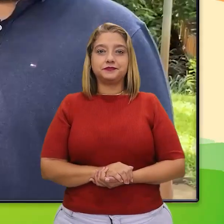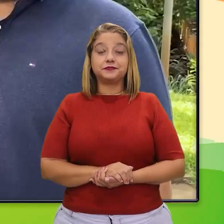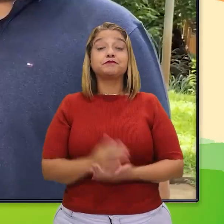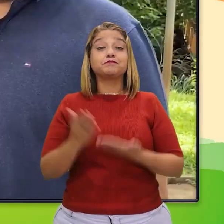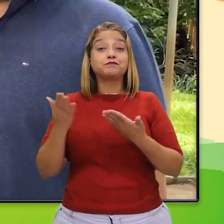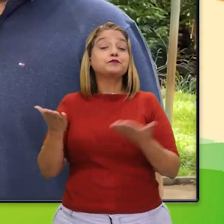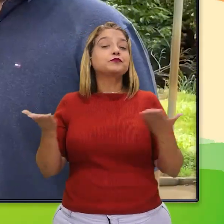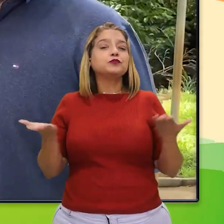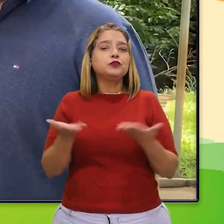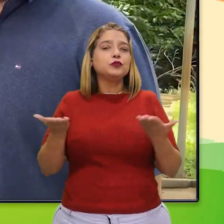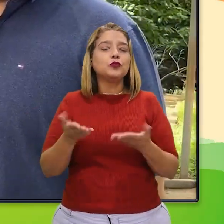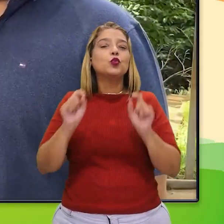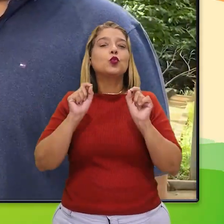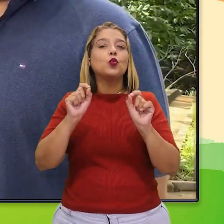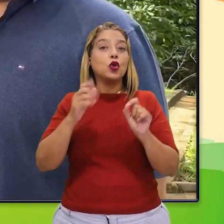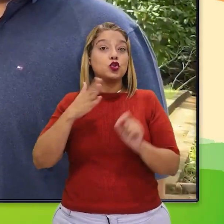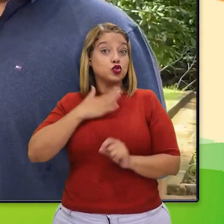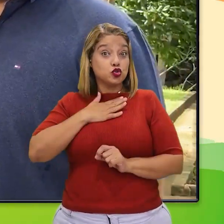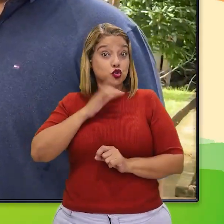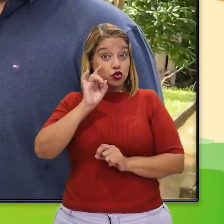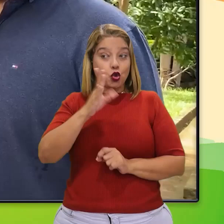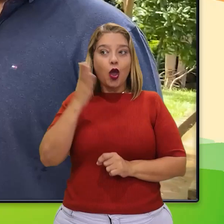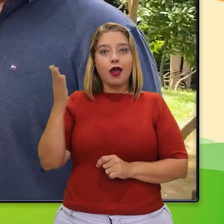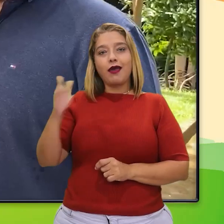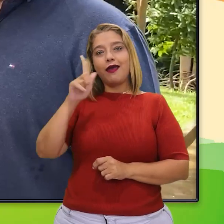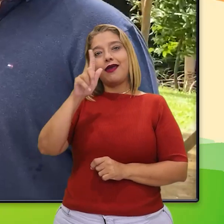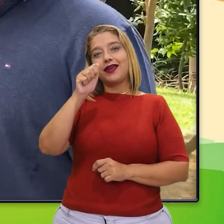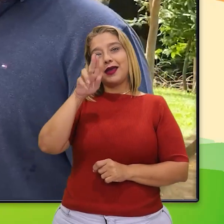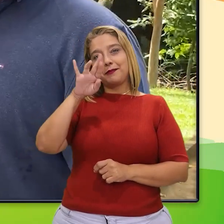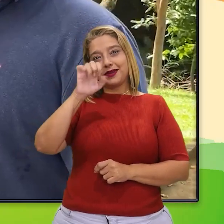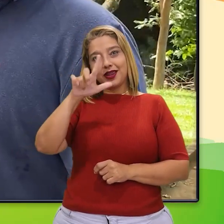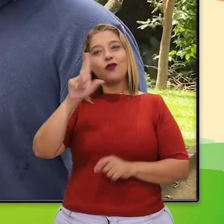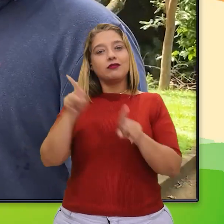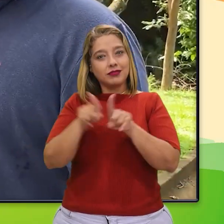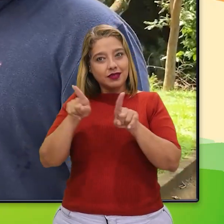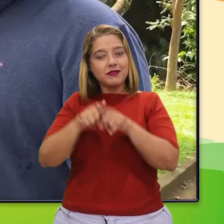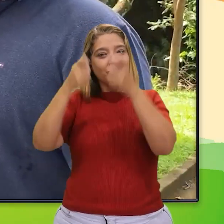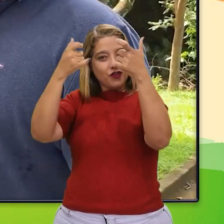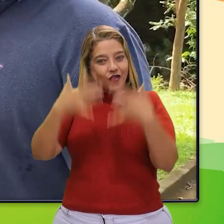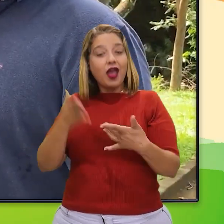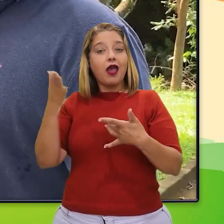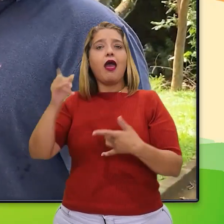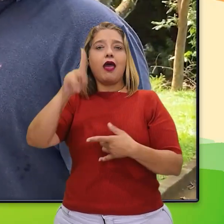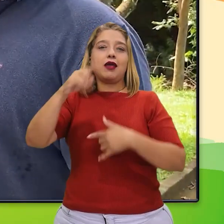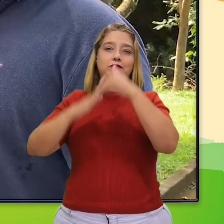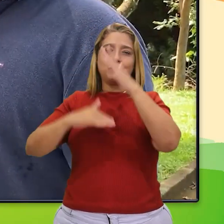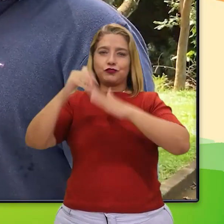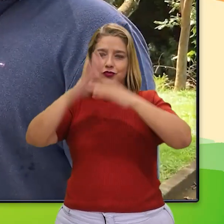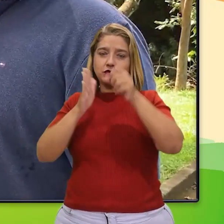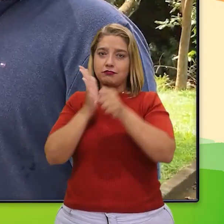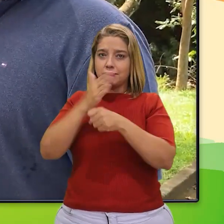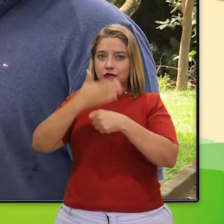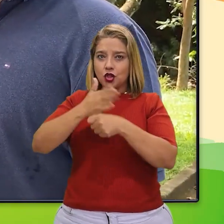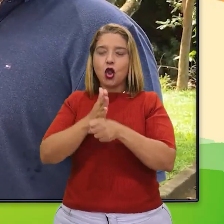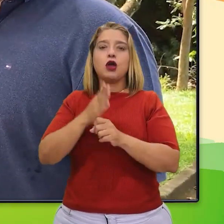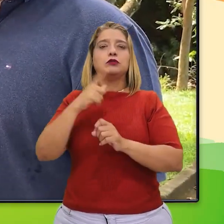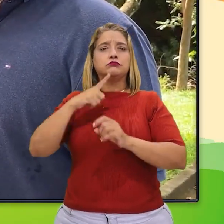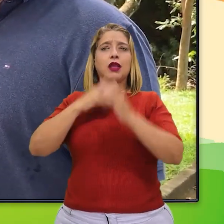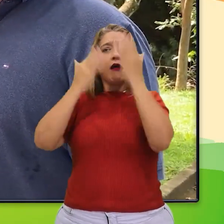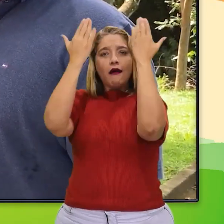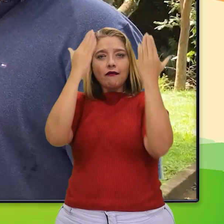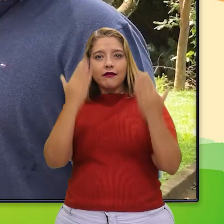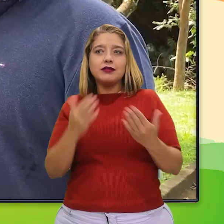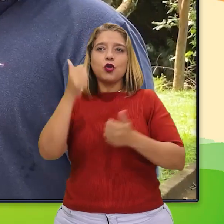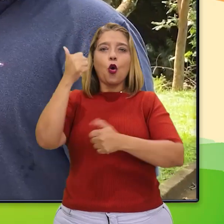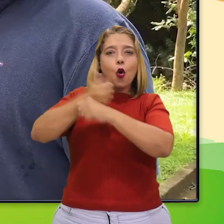Mas eu vou conversar com vocês, não só eu, mas o Gabriel também, Gabriel Tenaglia, que é biólogo, analista em obras e urbanismo